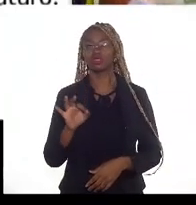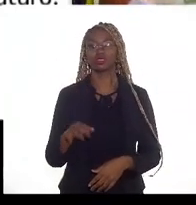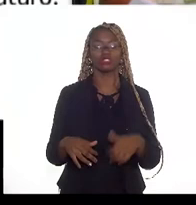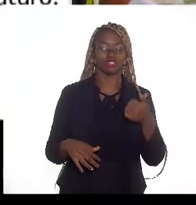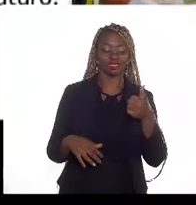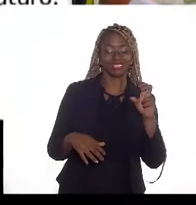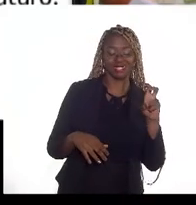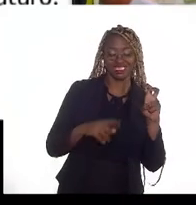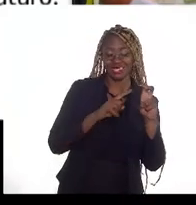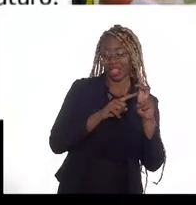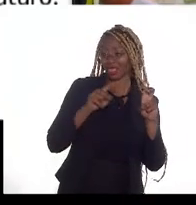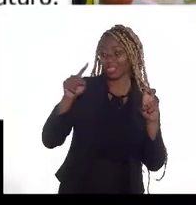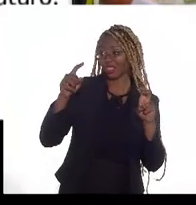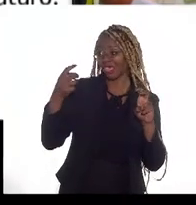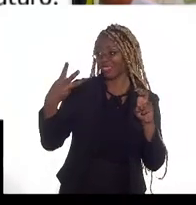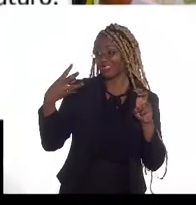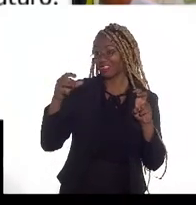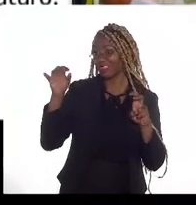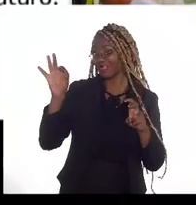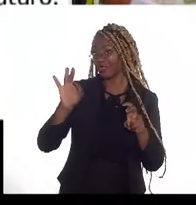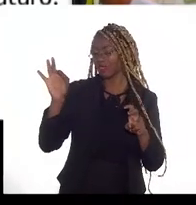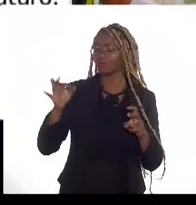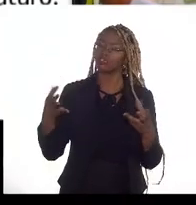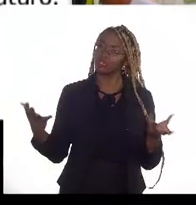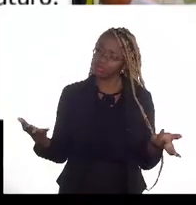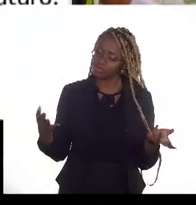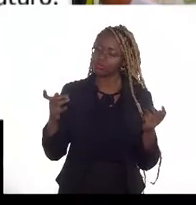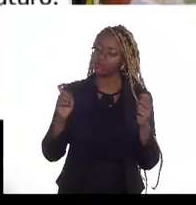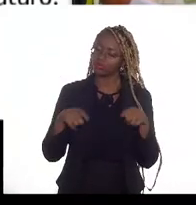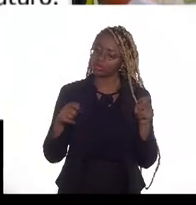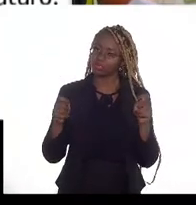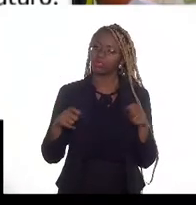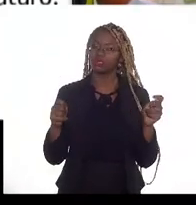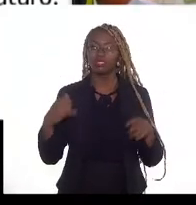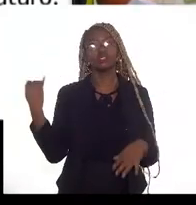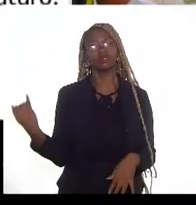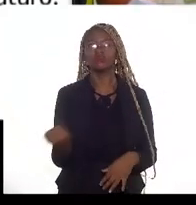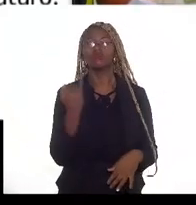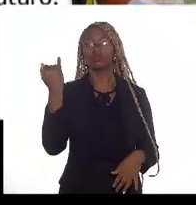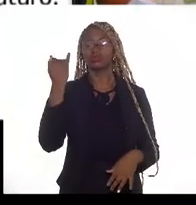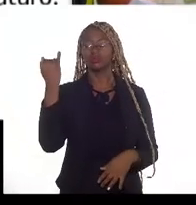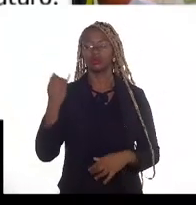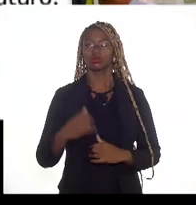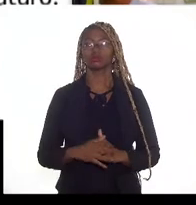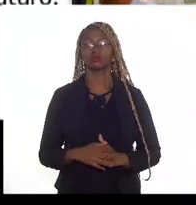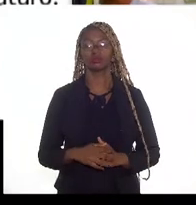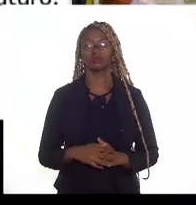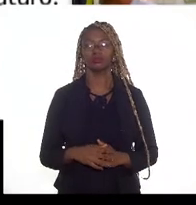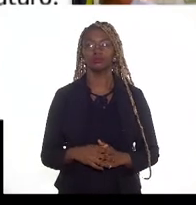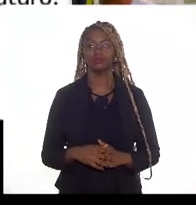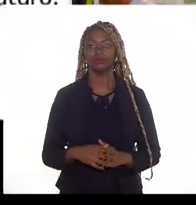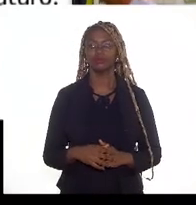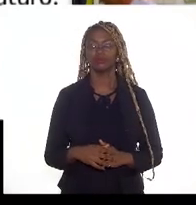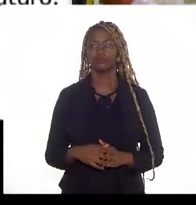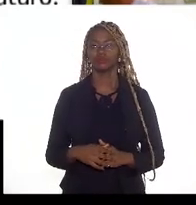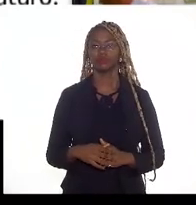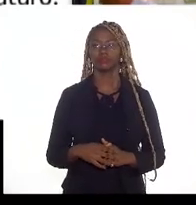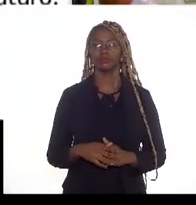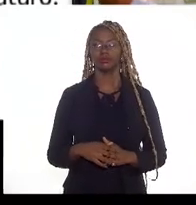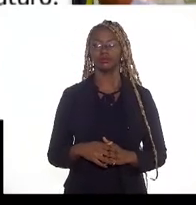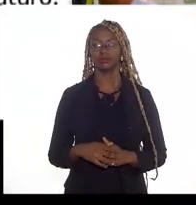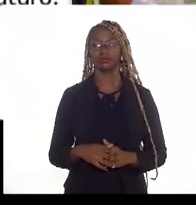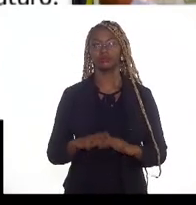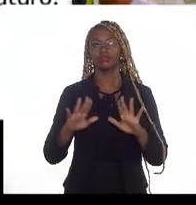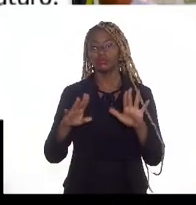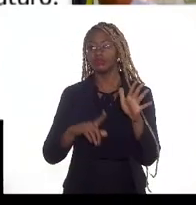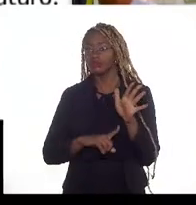ser 30, por conta disso, é muito relevante mas pode subjecer a